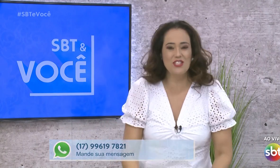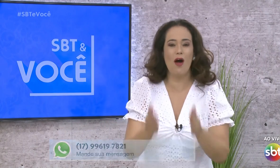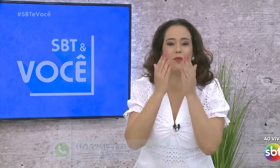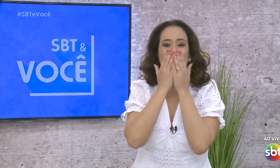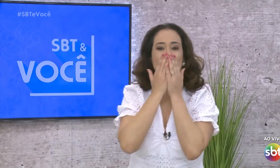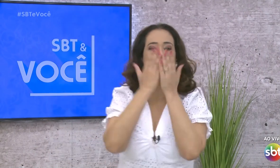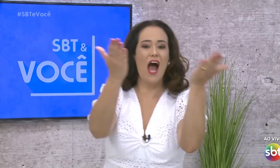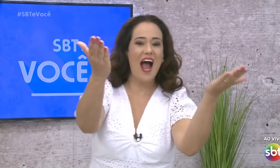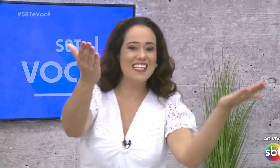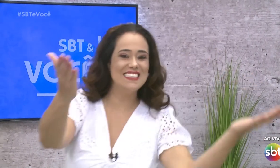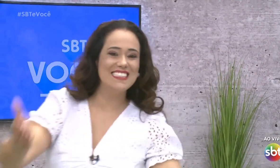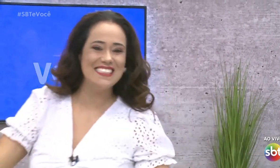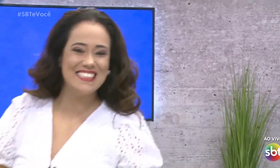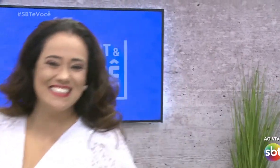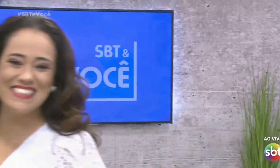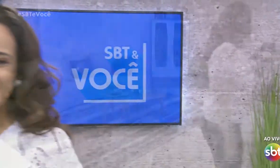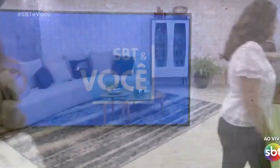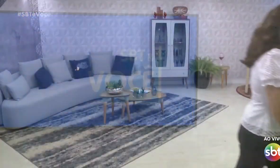Beijo, tchau.